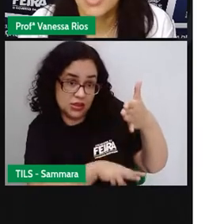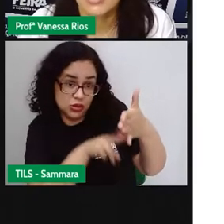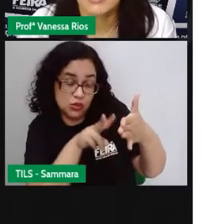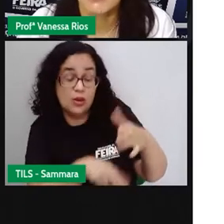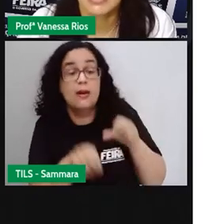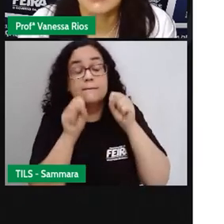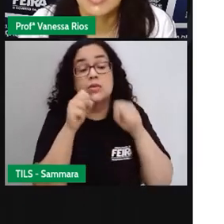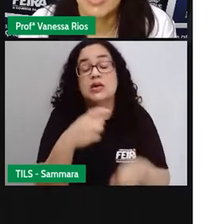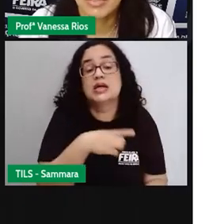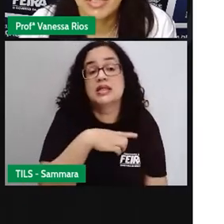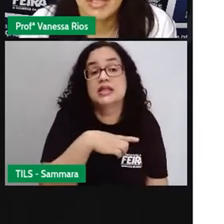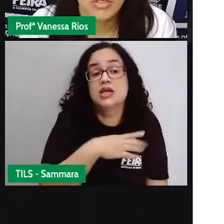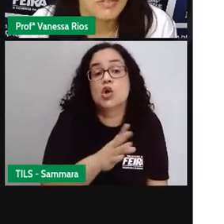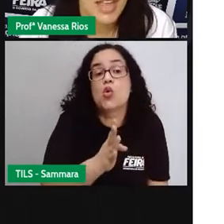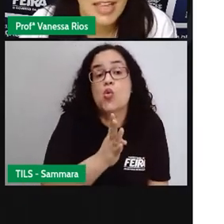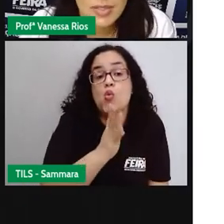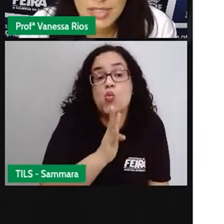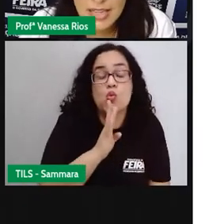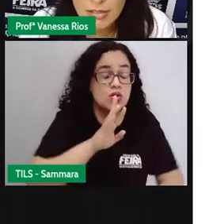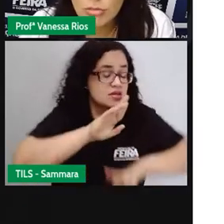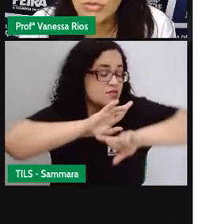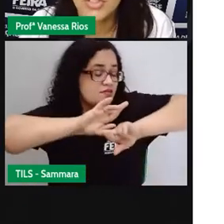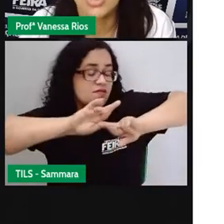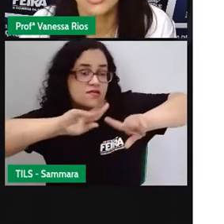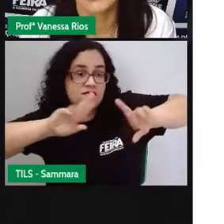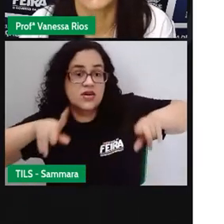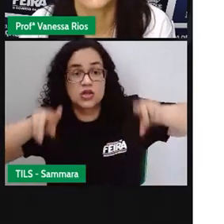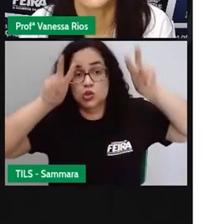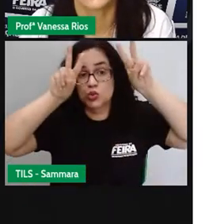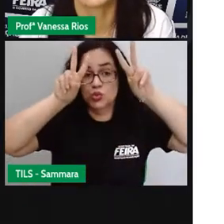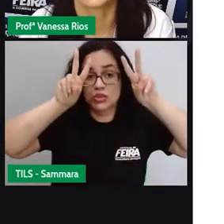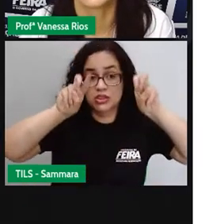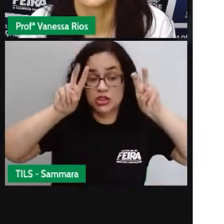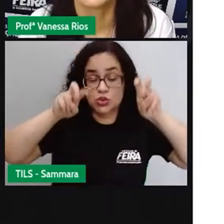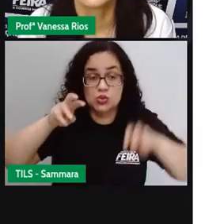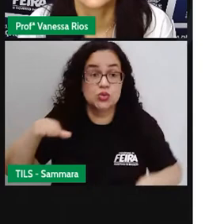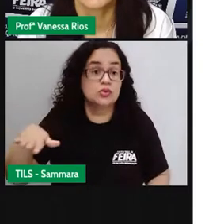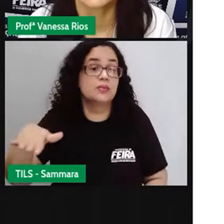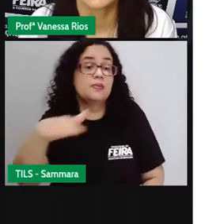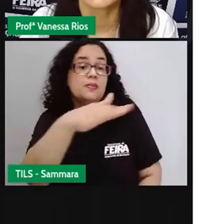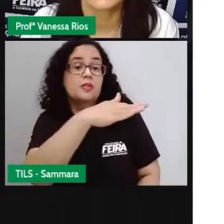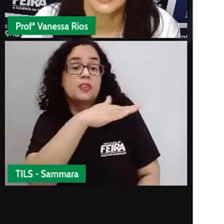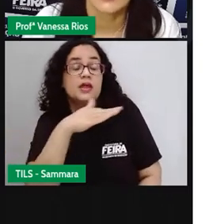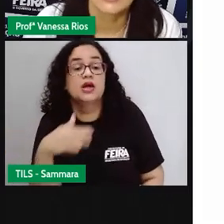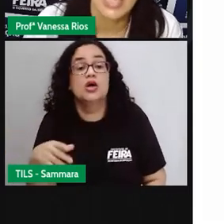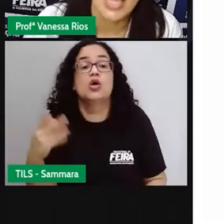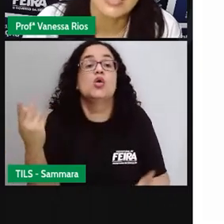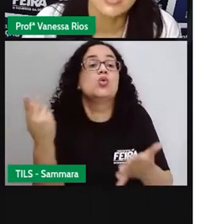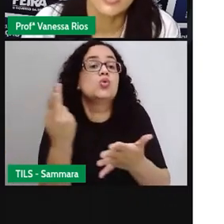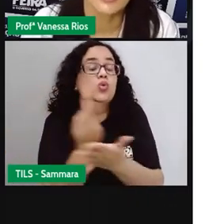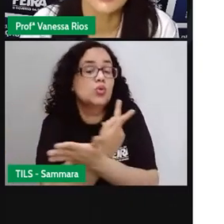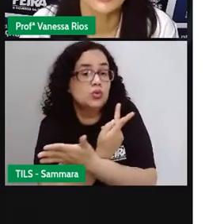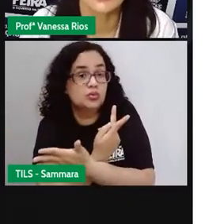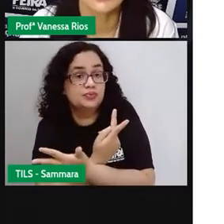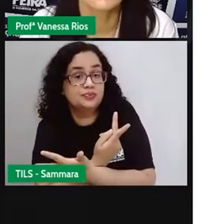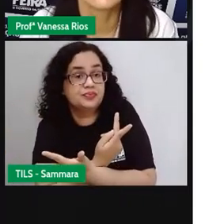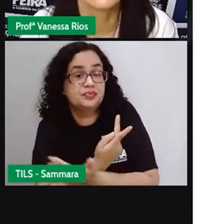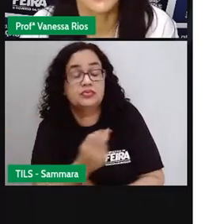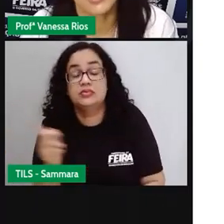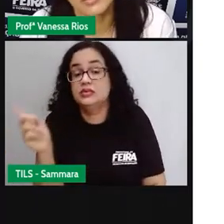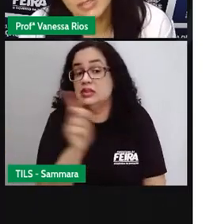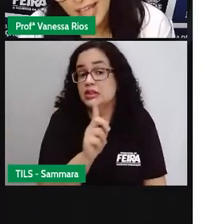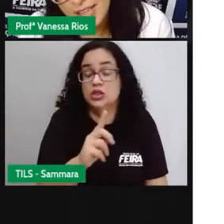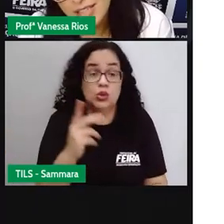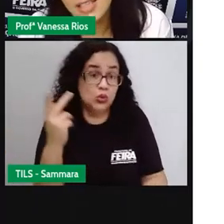a gente tem conhecimento sobre os diversos assuntos que estão ao nosso redor, sobre as coisas que acontecem, sobre as coisas que